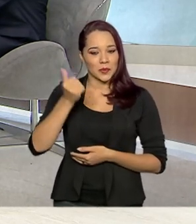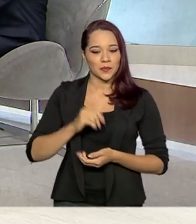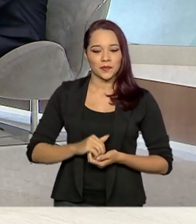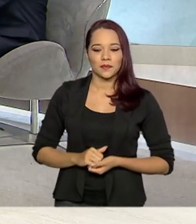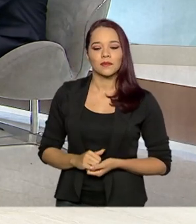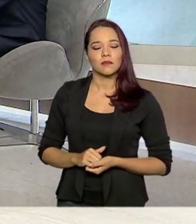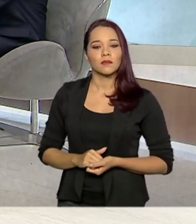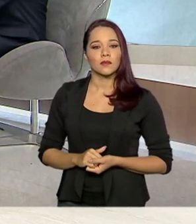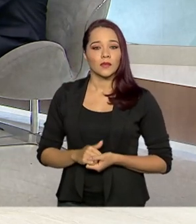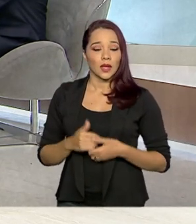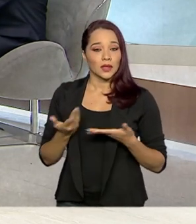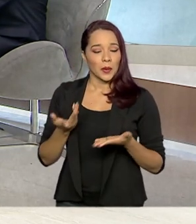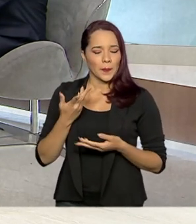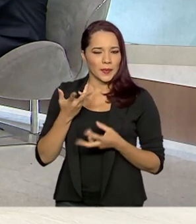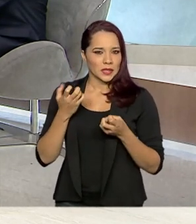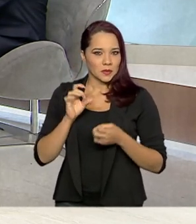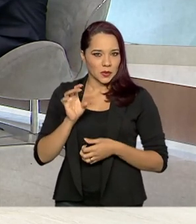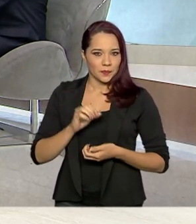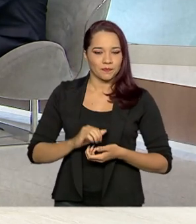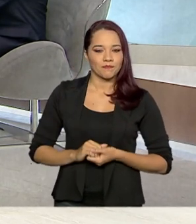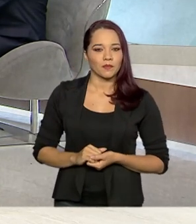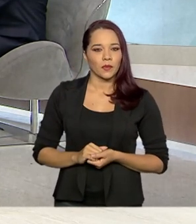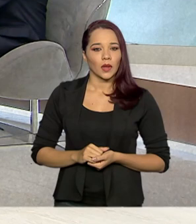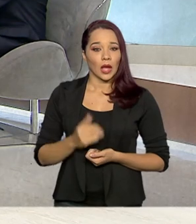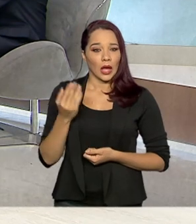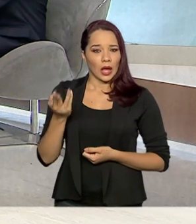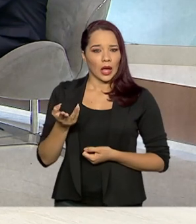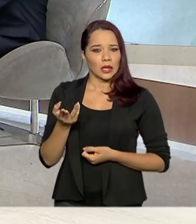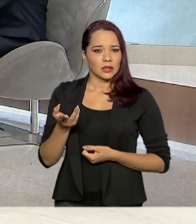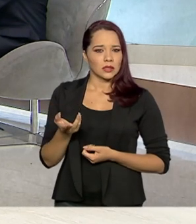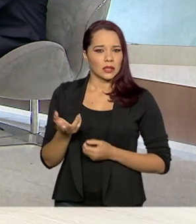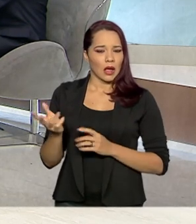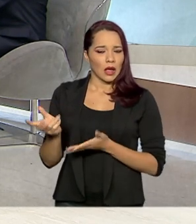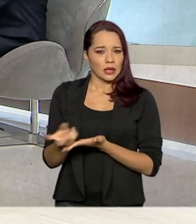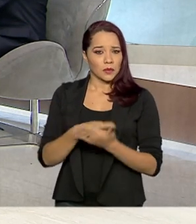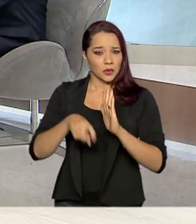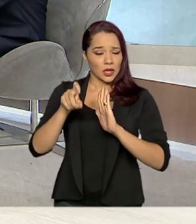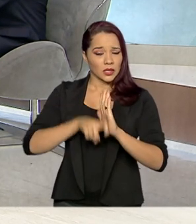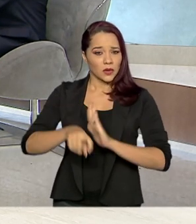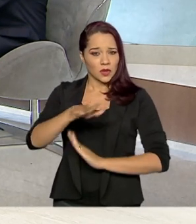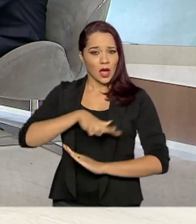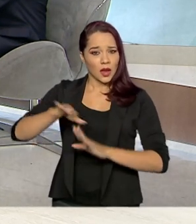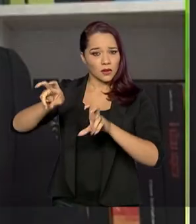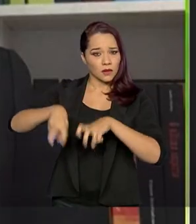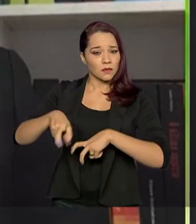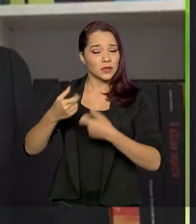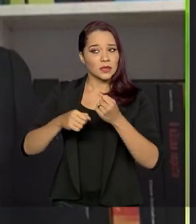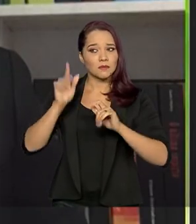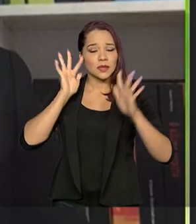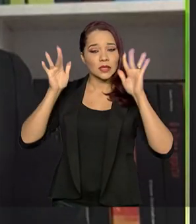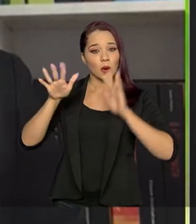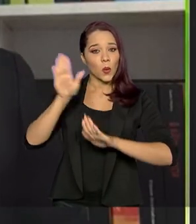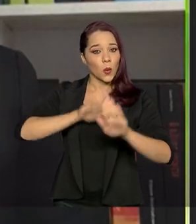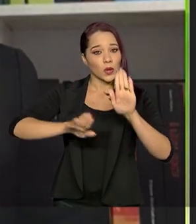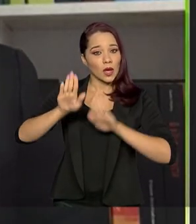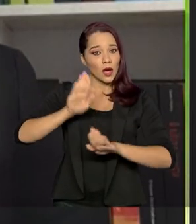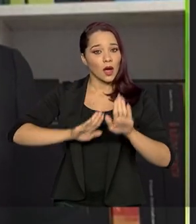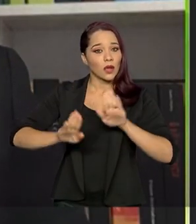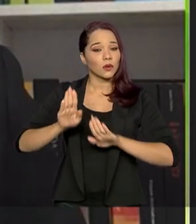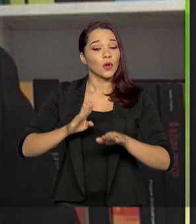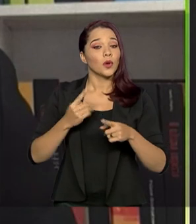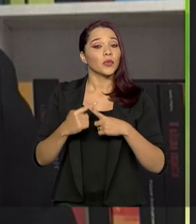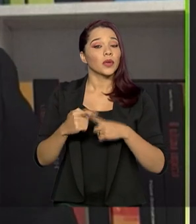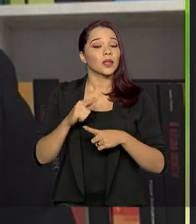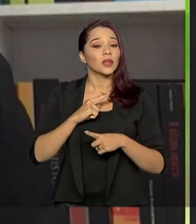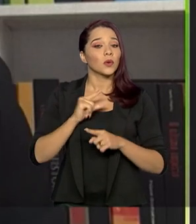Olha, vejam só, Catiuci. A tributação incidente sobre o agronegócio, a gente tem que pensar com bastante cautela, porque ela tem o condão no